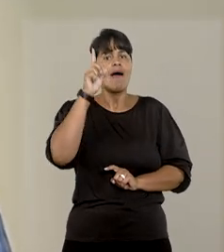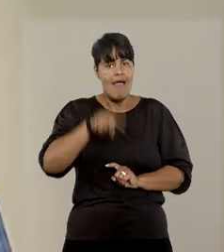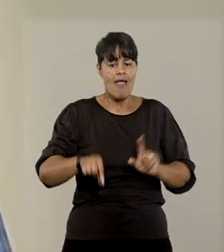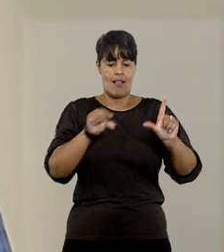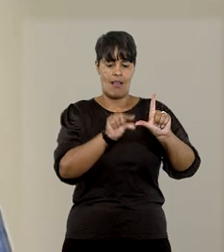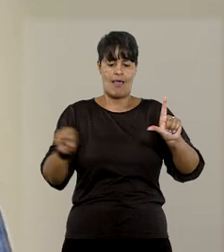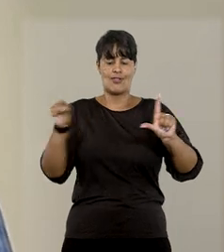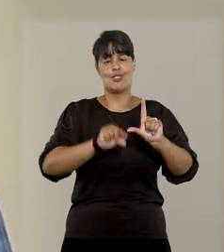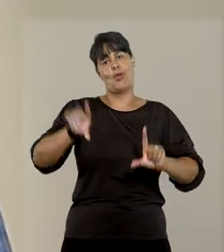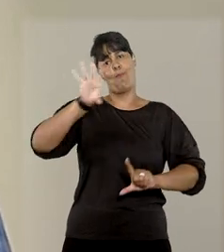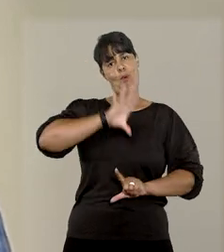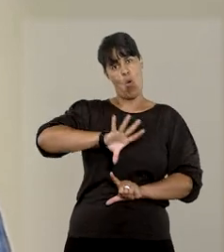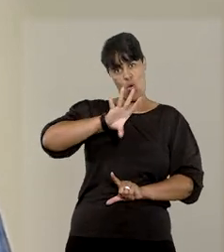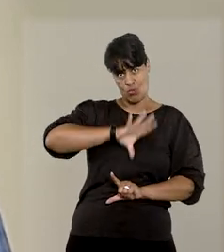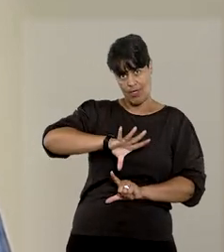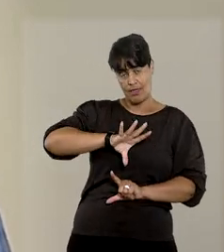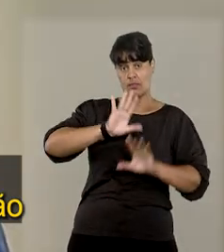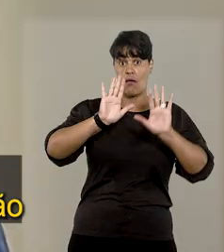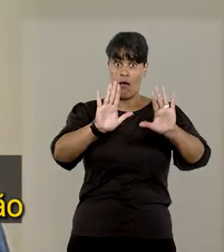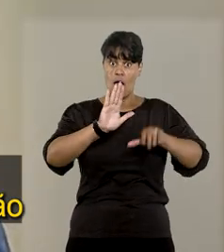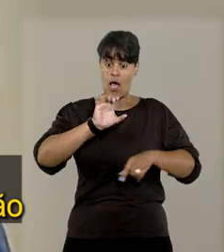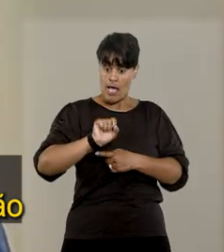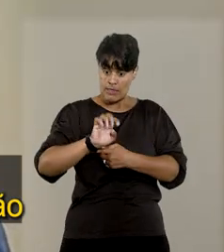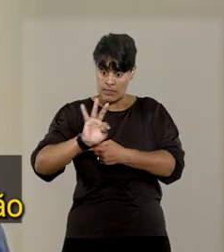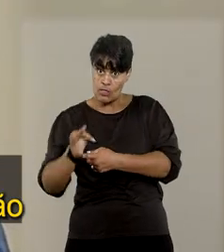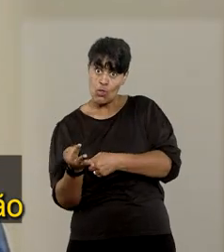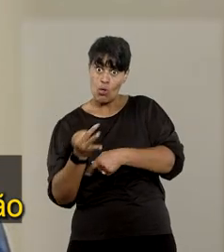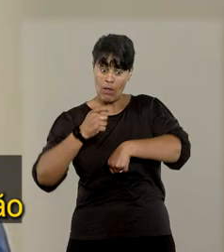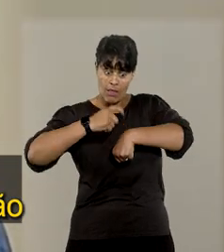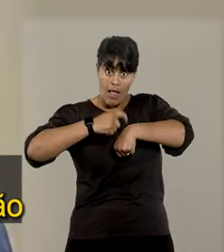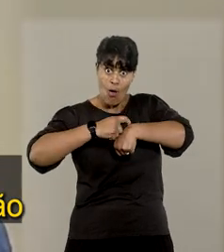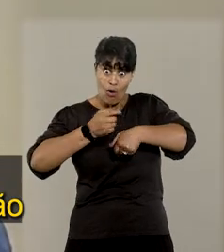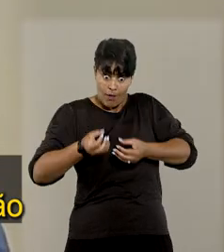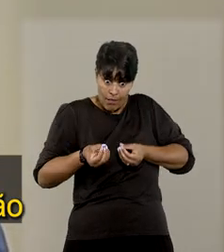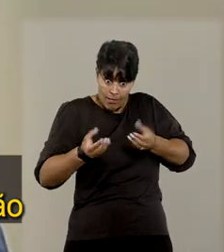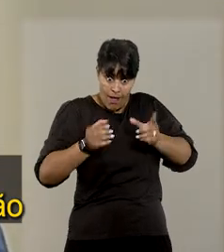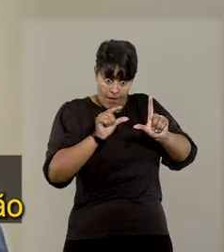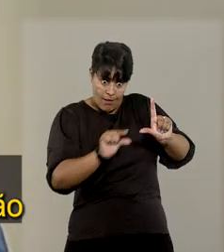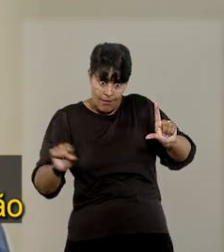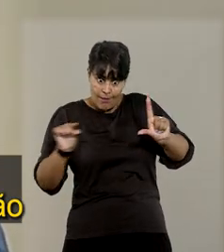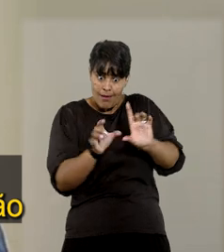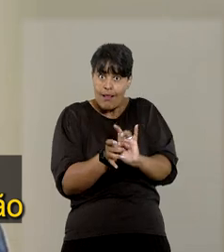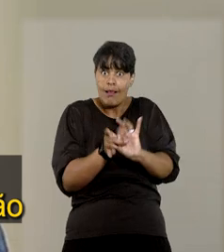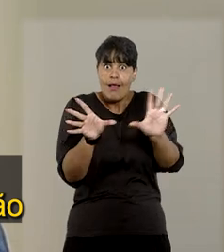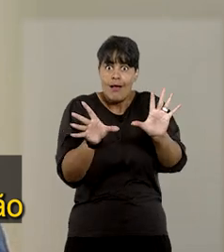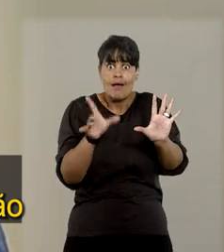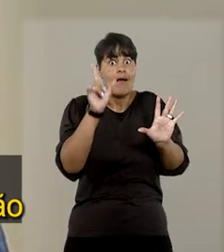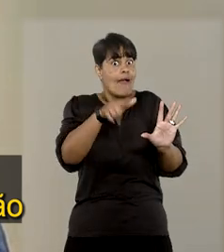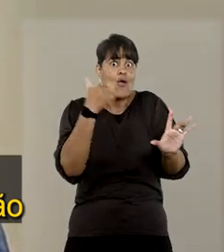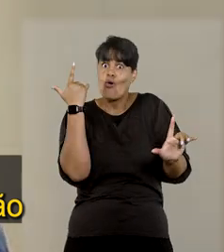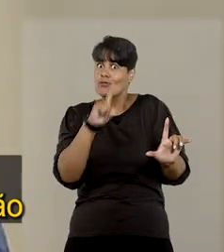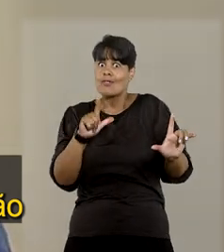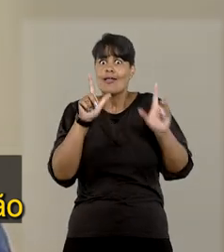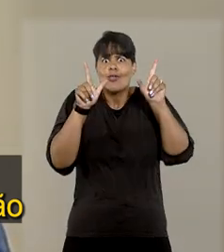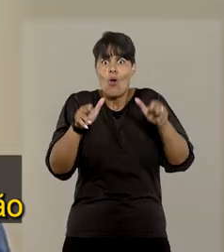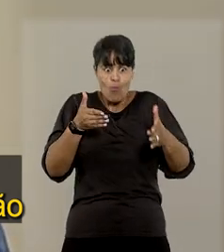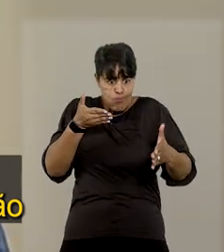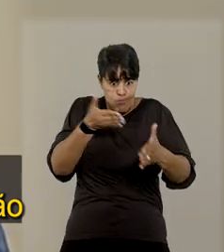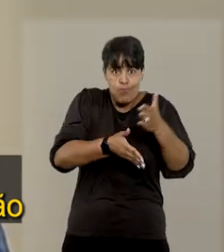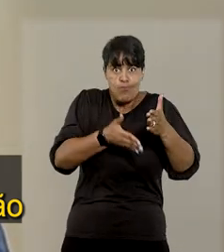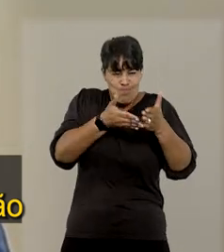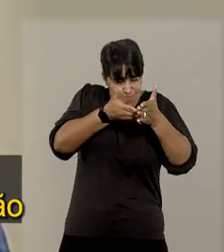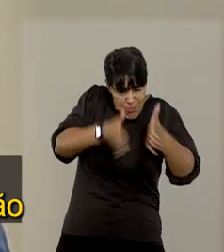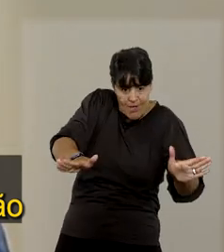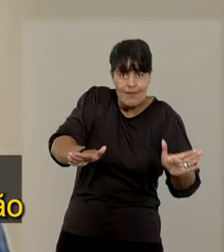oralizada, é legenda, é língua portuguesa. No momento que o STJ fornece essas legendas, ele consegue remover, em